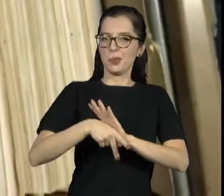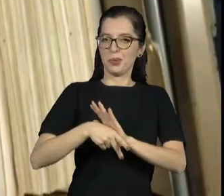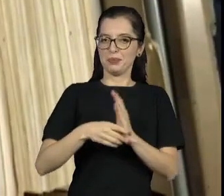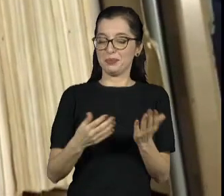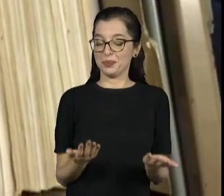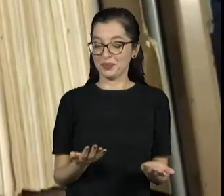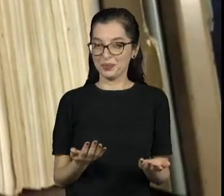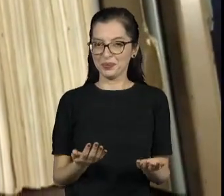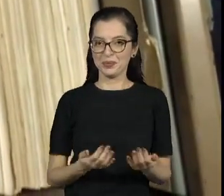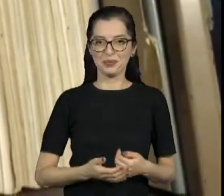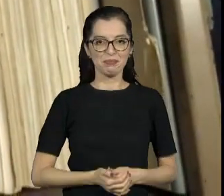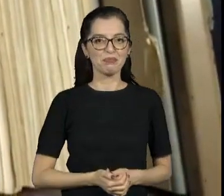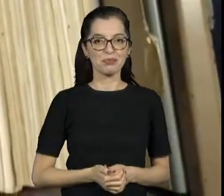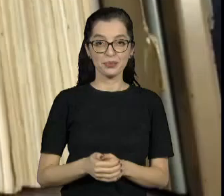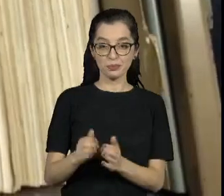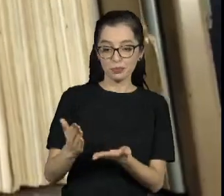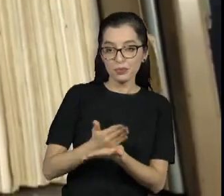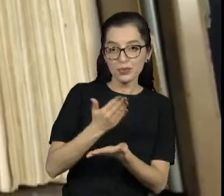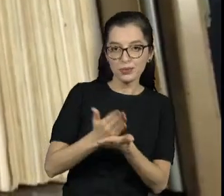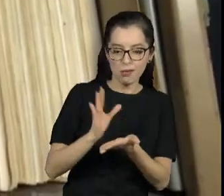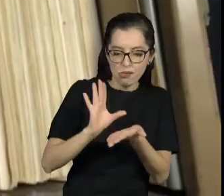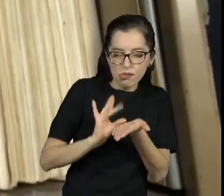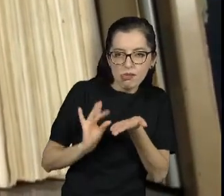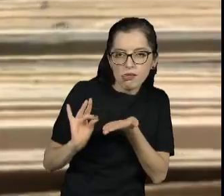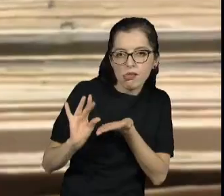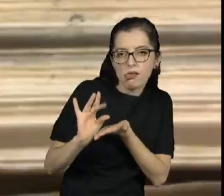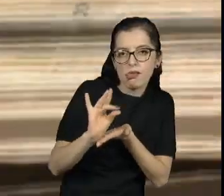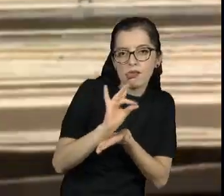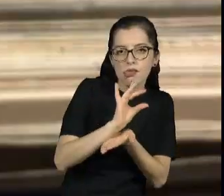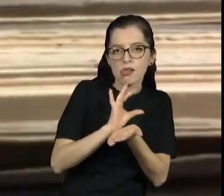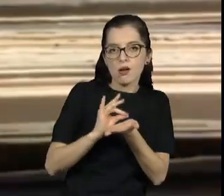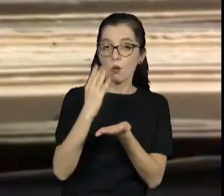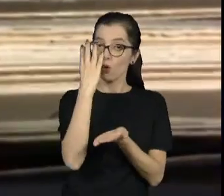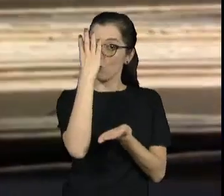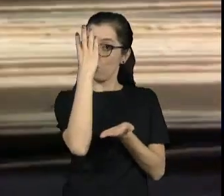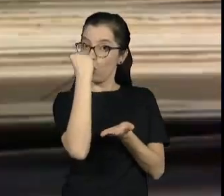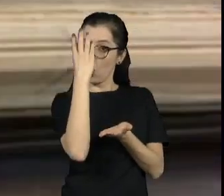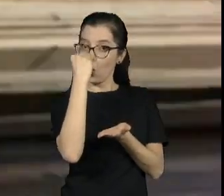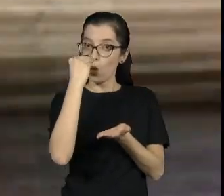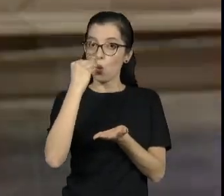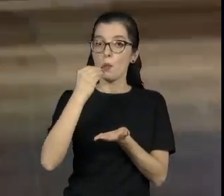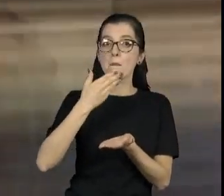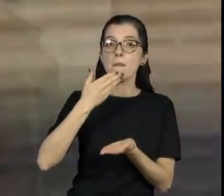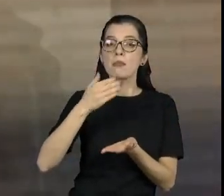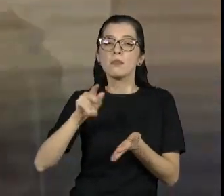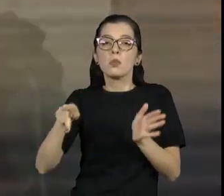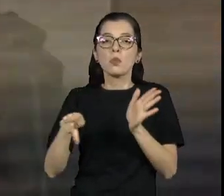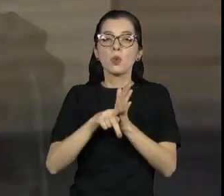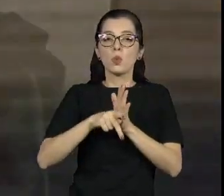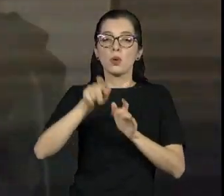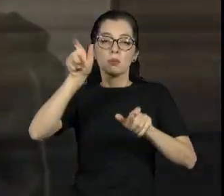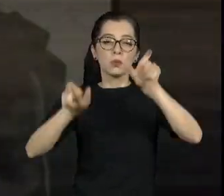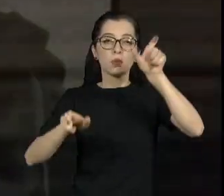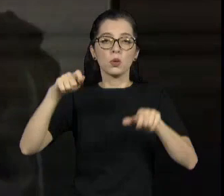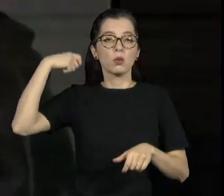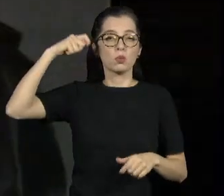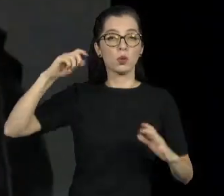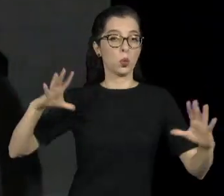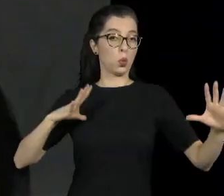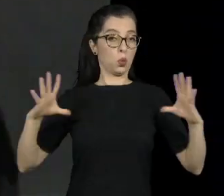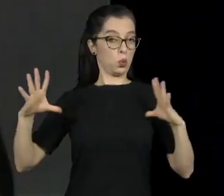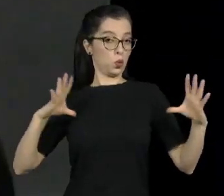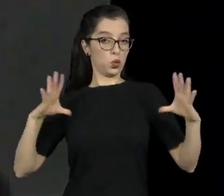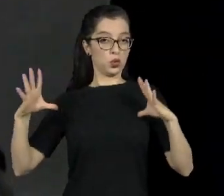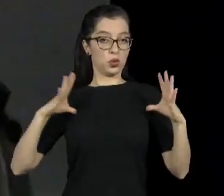Na capa de seu fichário da escola, ele tinha a colagem de várias notícias sobre os grandes astros de Hollywood, mas seus nomes eram